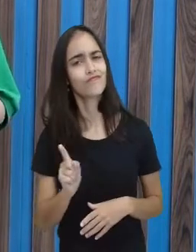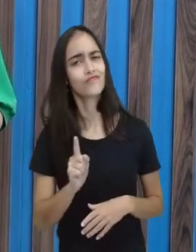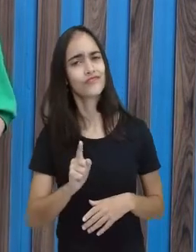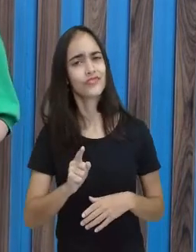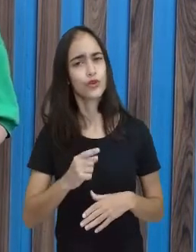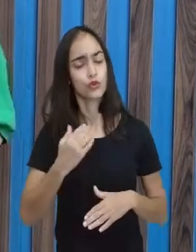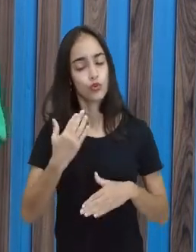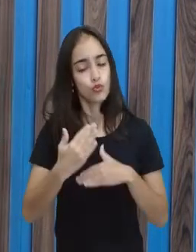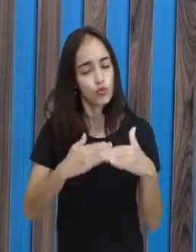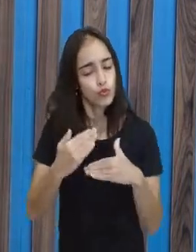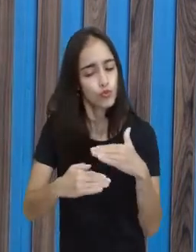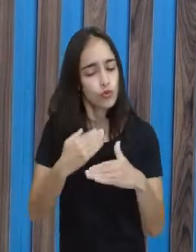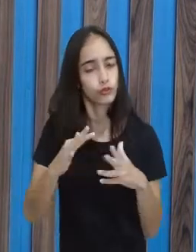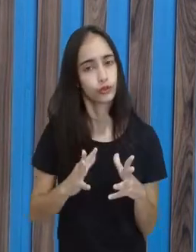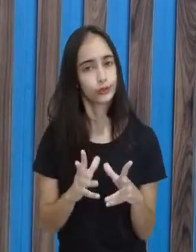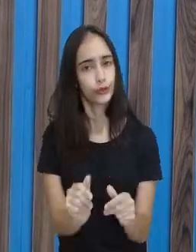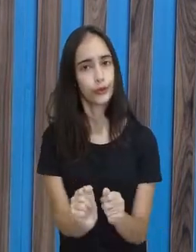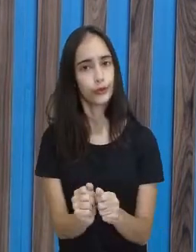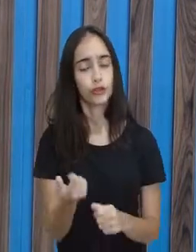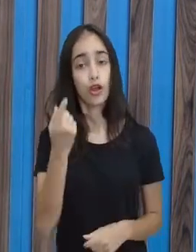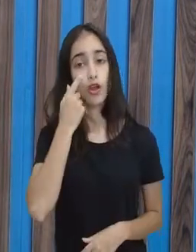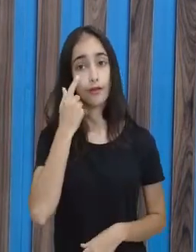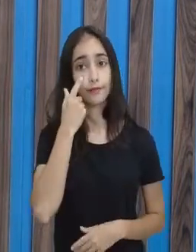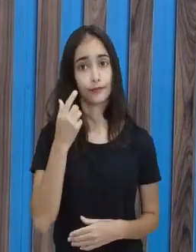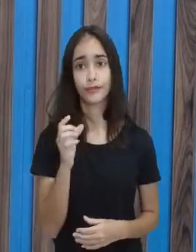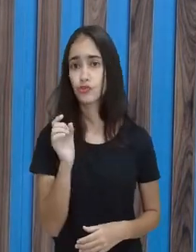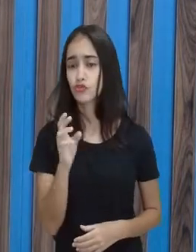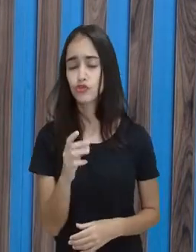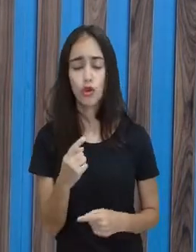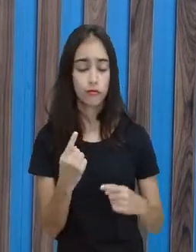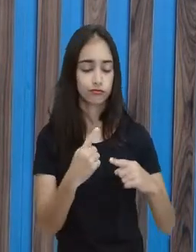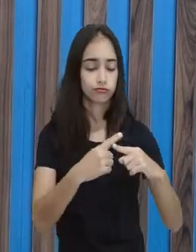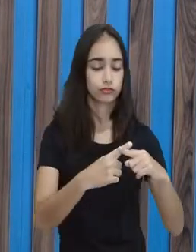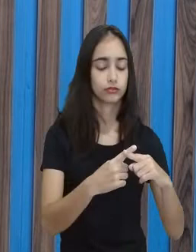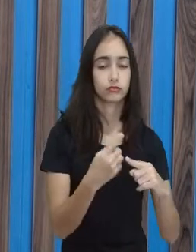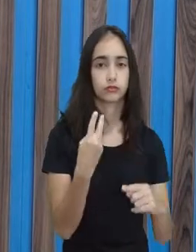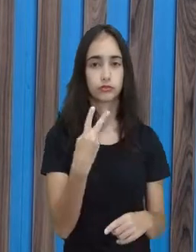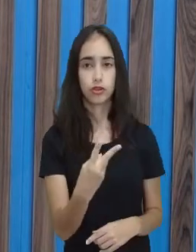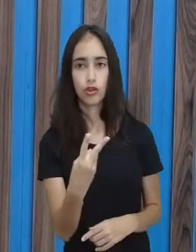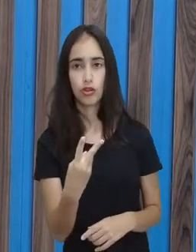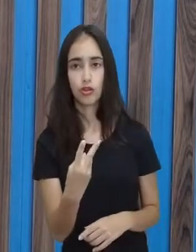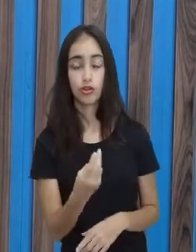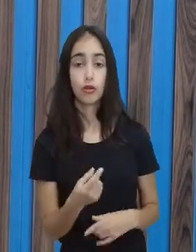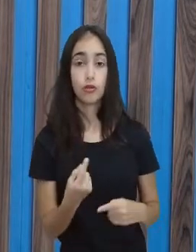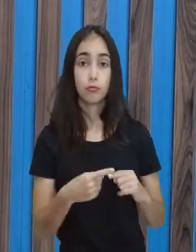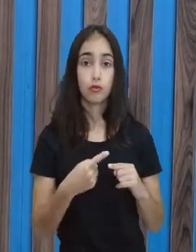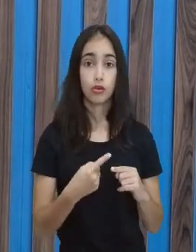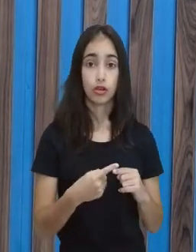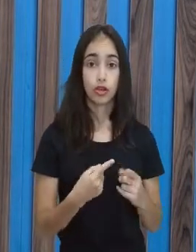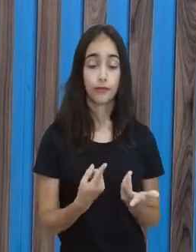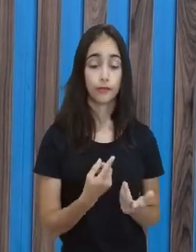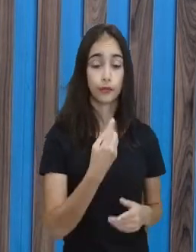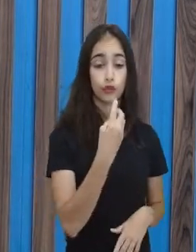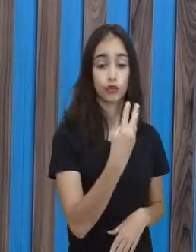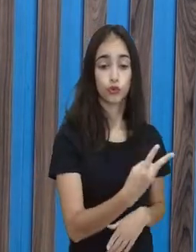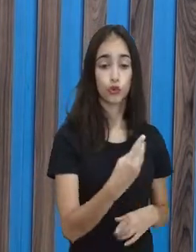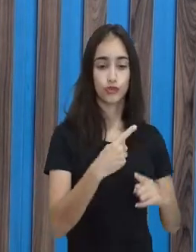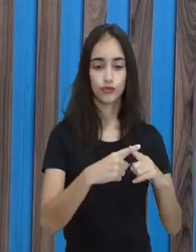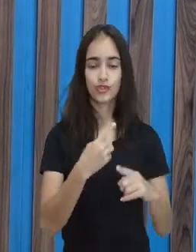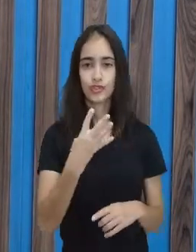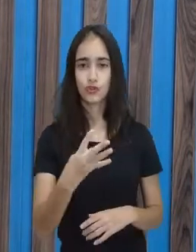se eu estou no inverso. Olha só, multipliquei por 2, 2 vezes 40, 40 mais 40, 80.